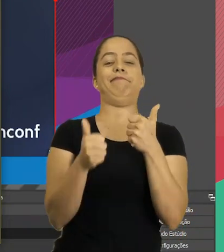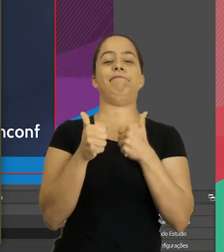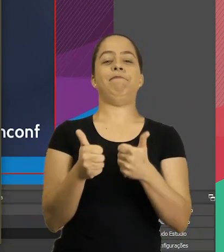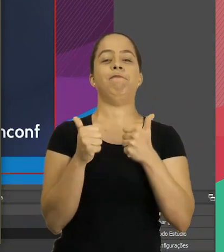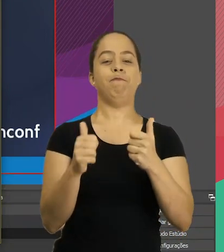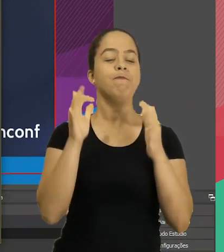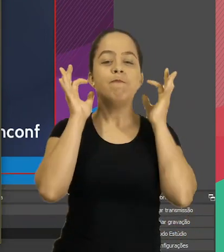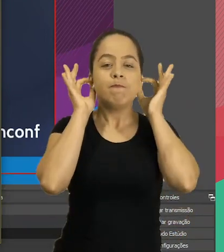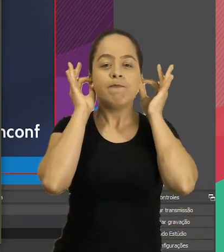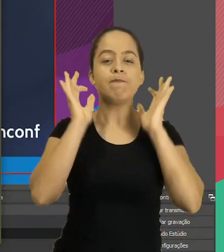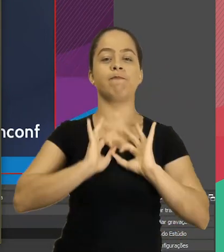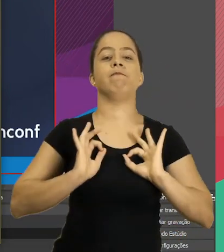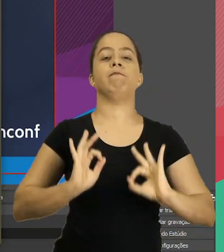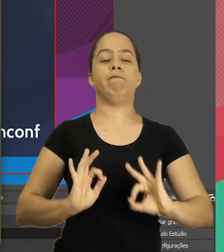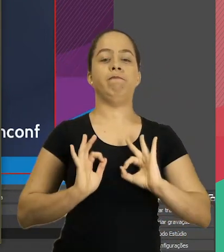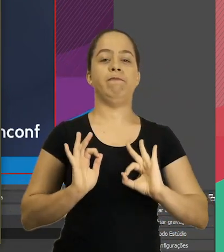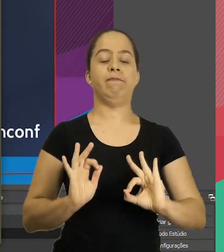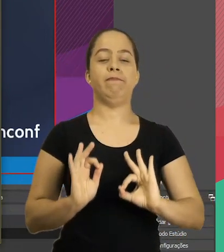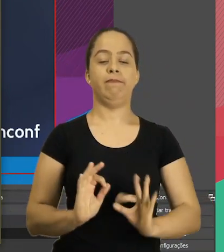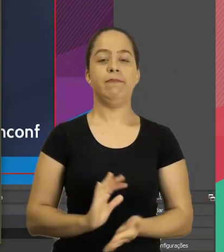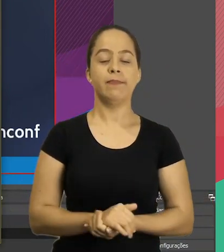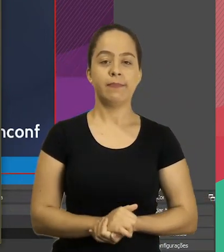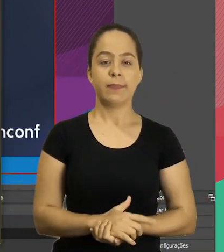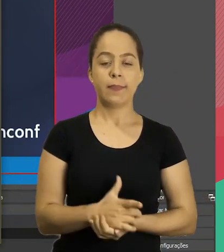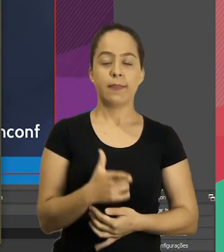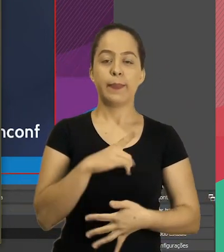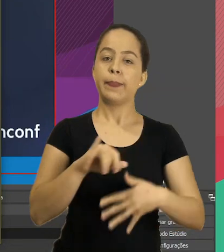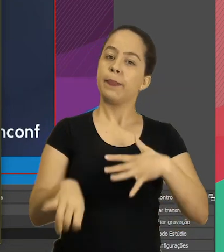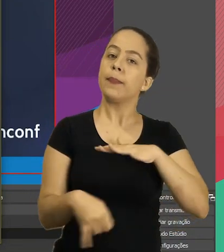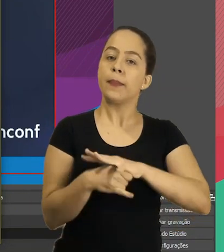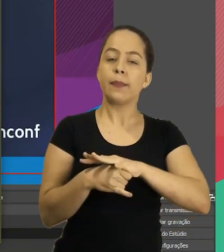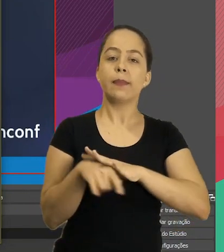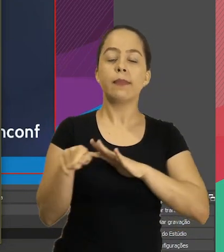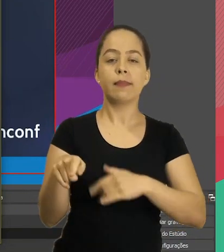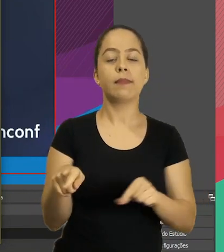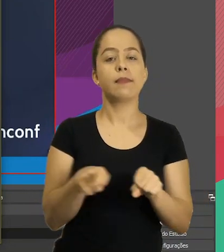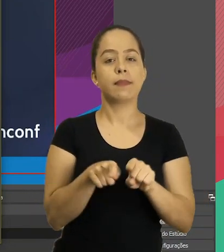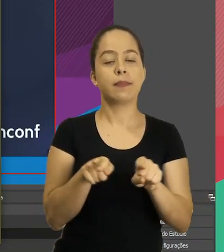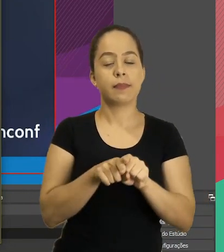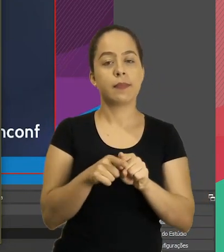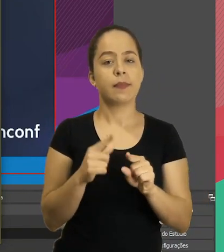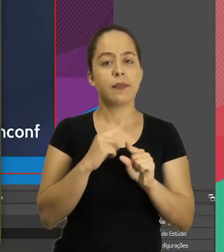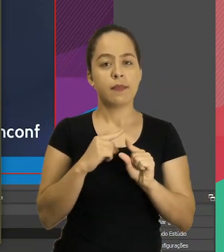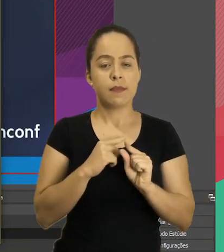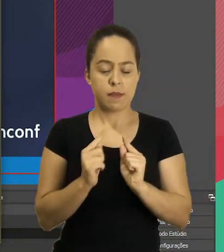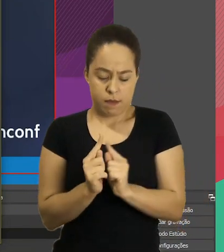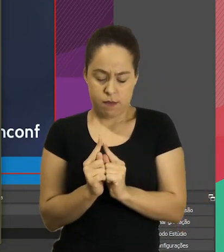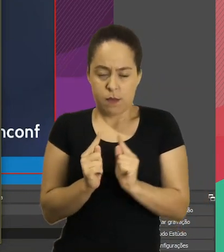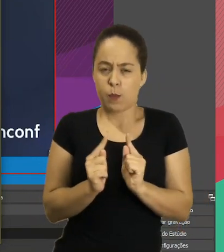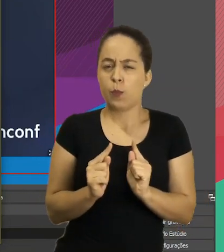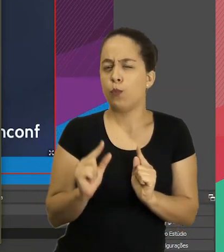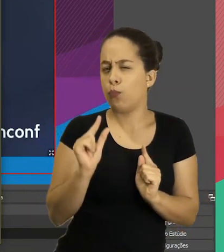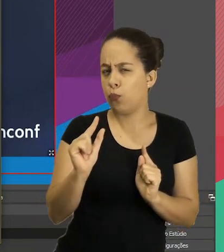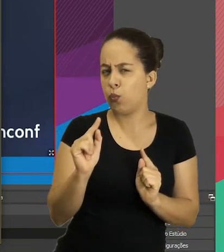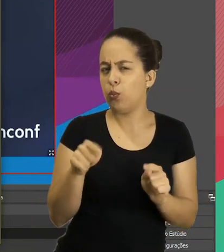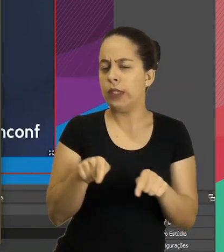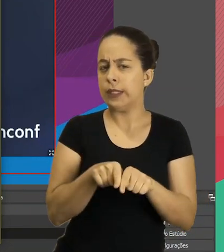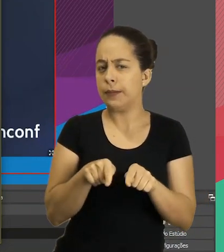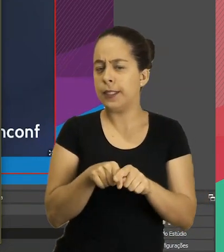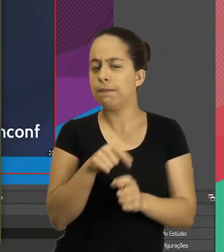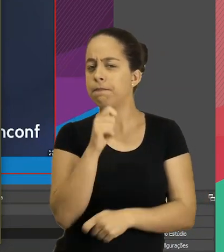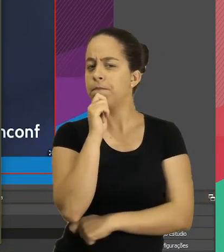64. Olha 64 ficou ideal. Sumiu aqui a parte de baixo. Esse.